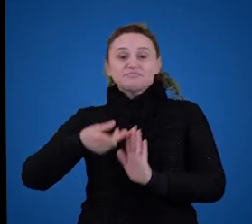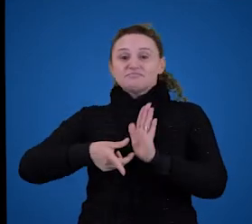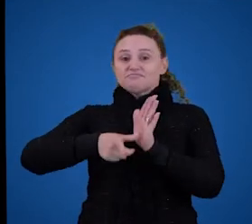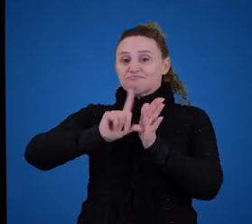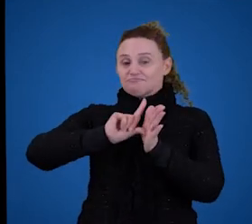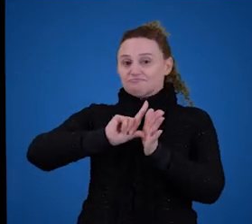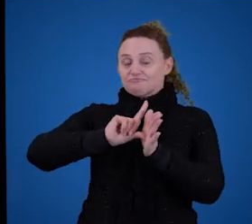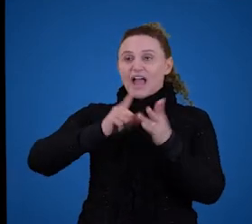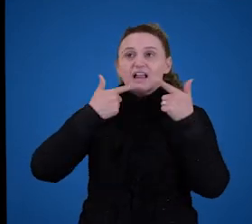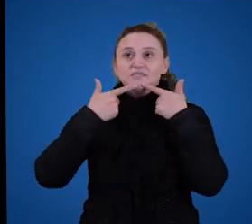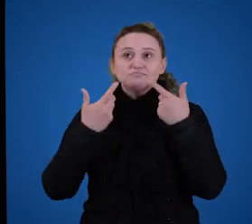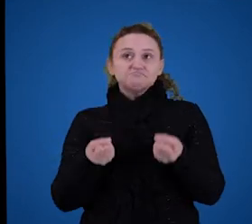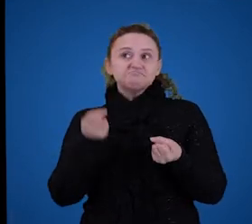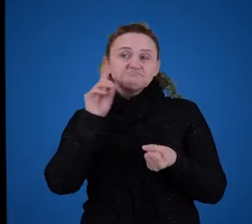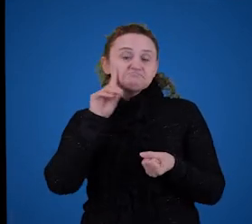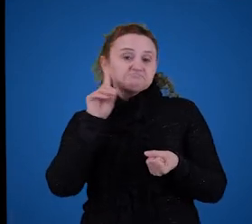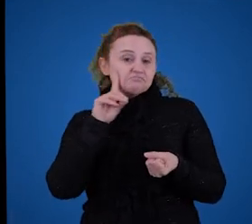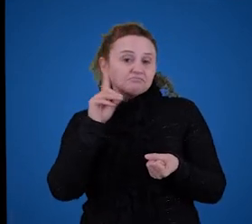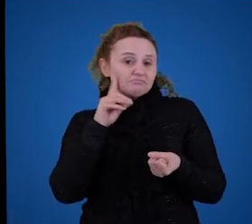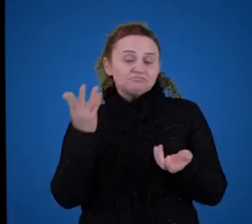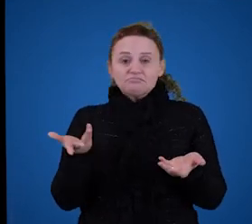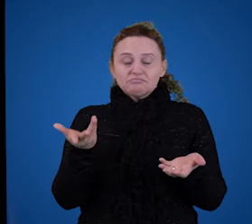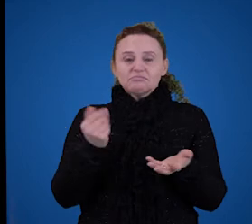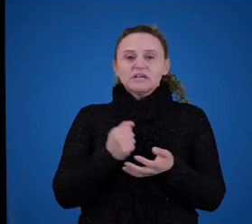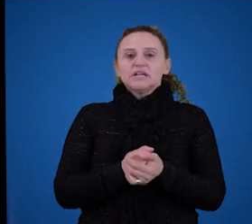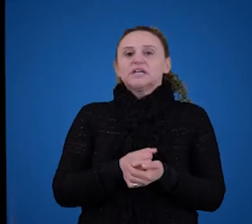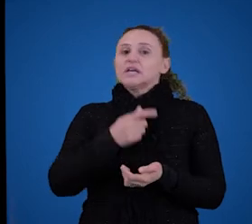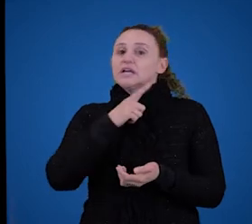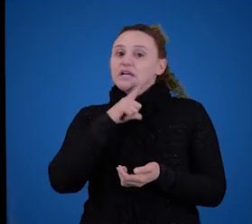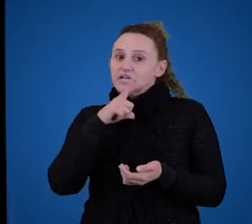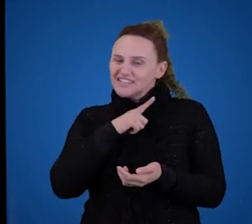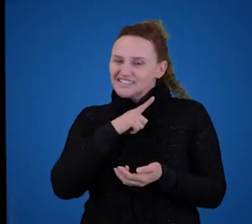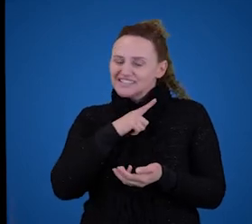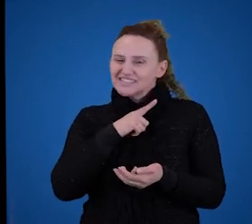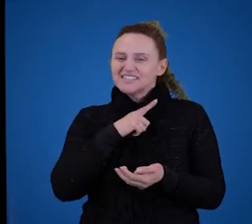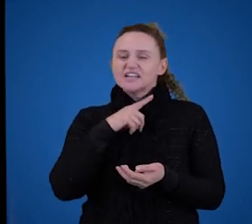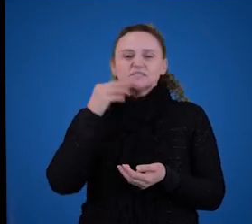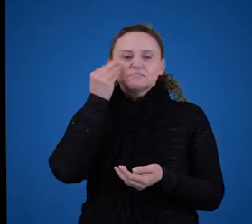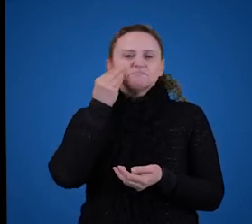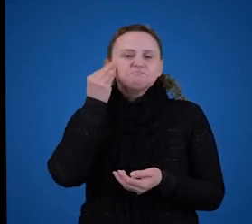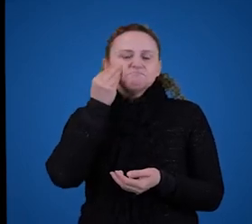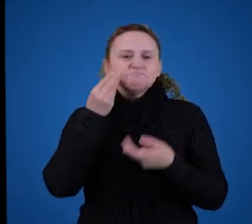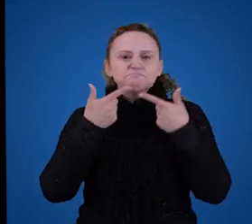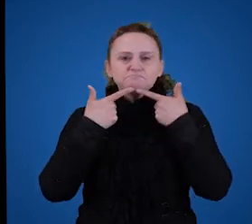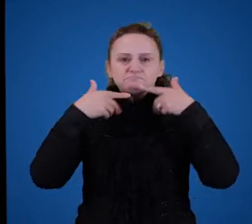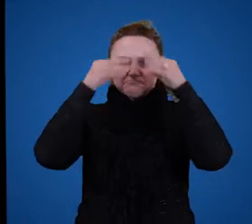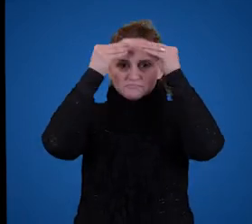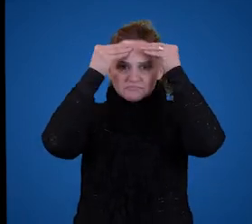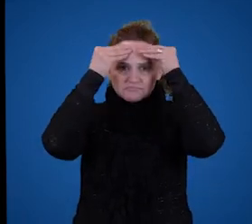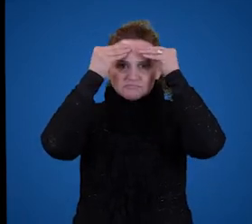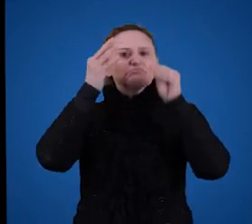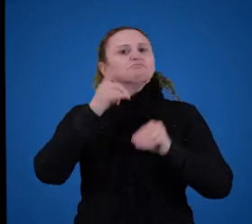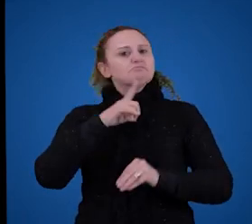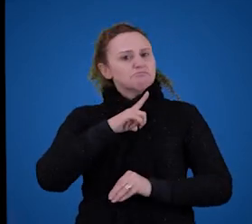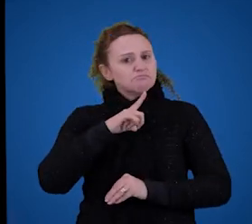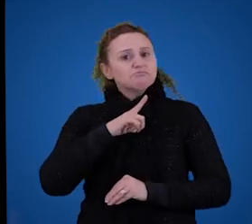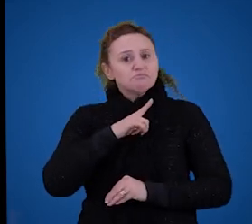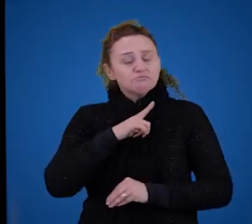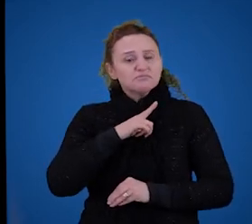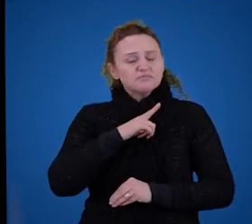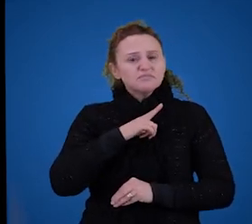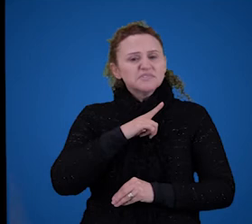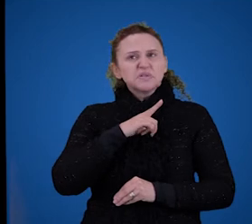linguagem no nosso dia a dia? Muito. E nós temos muito, muita experiência linguística. Isso quer dizer que a gente não poderia